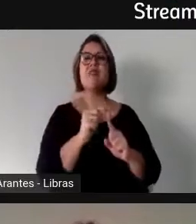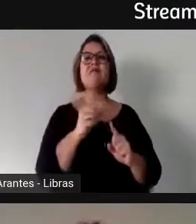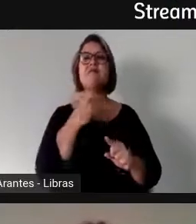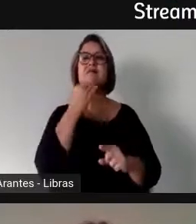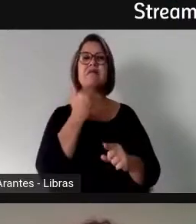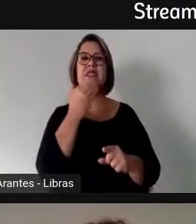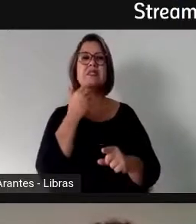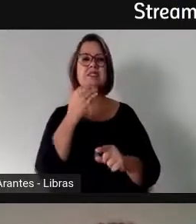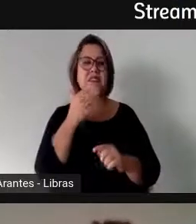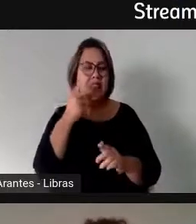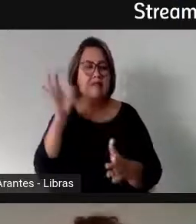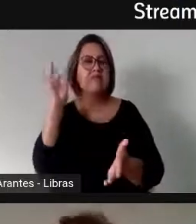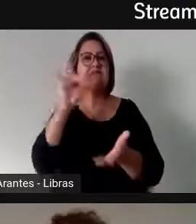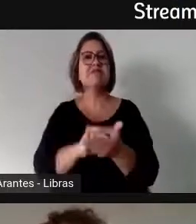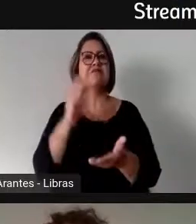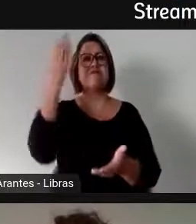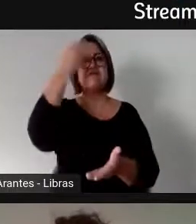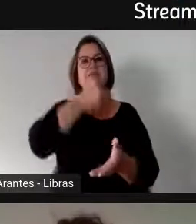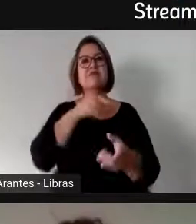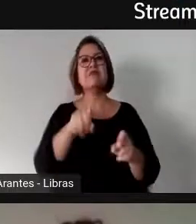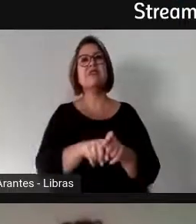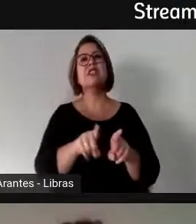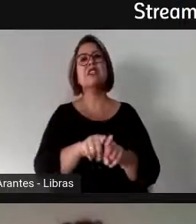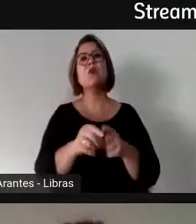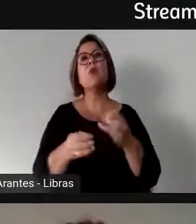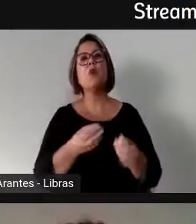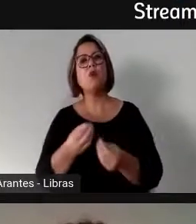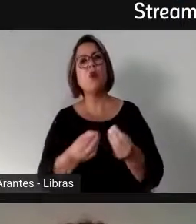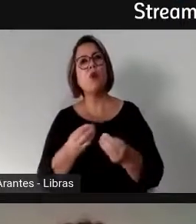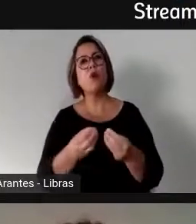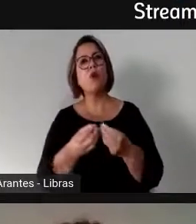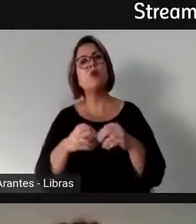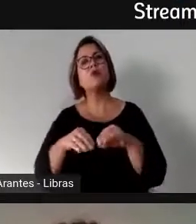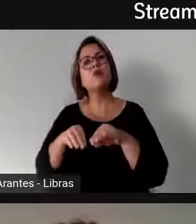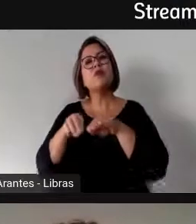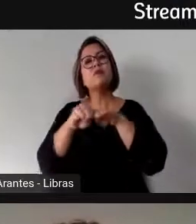para isso, né, a gente se equilibra para não